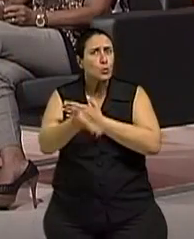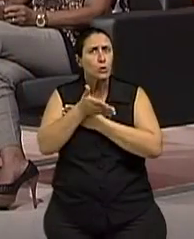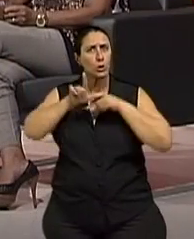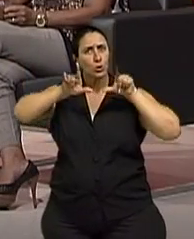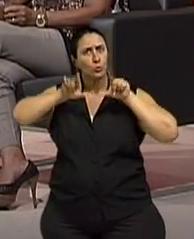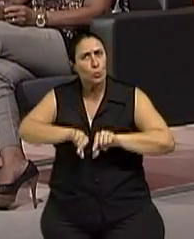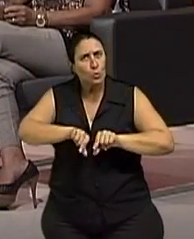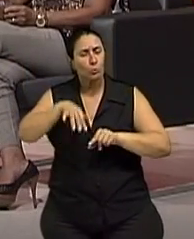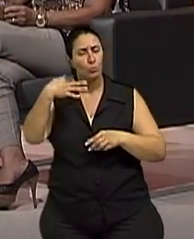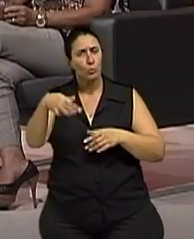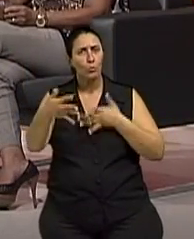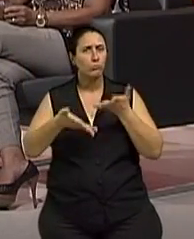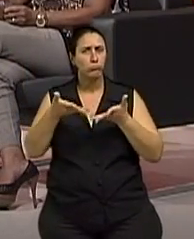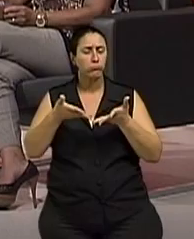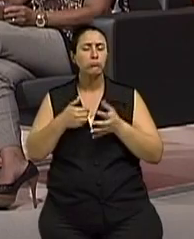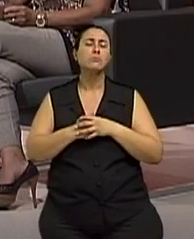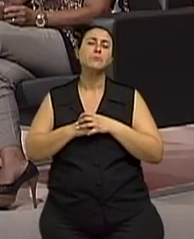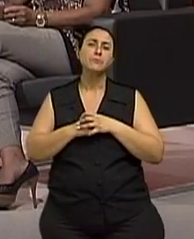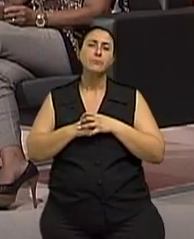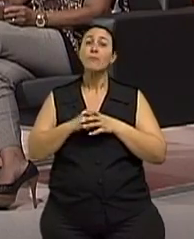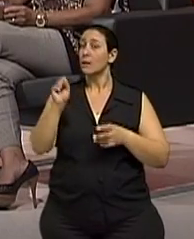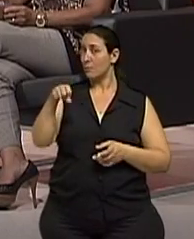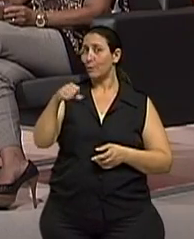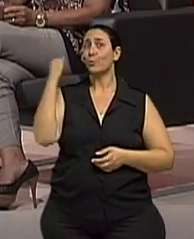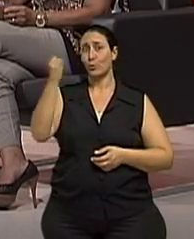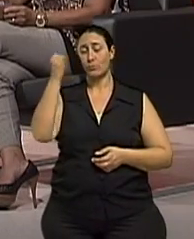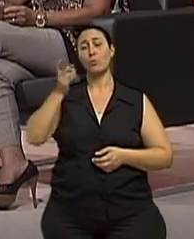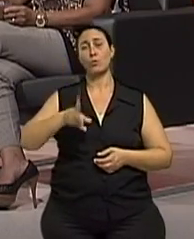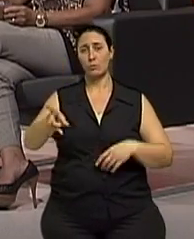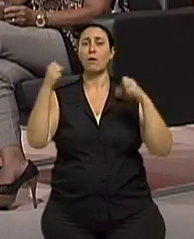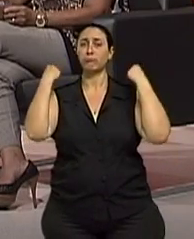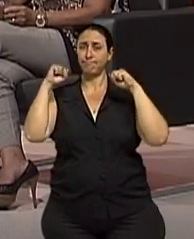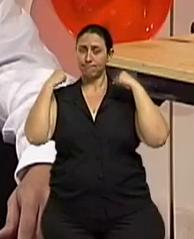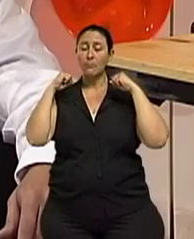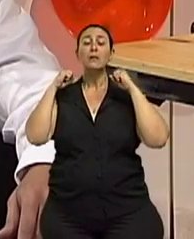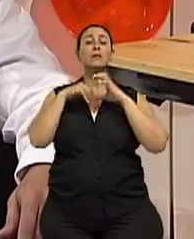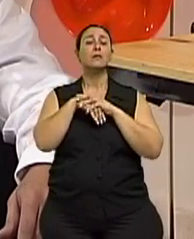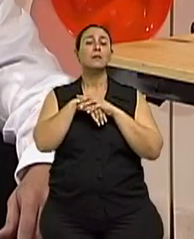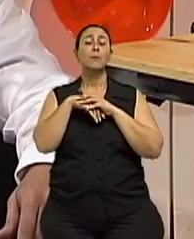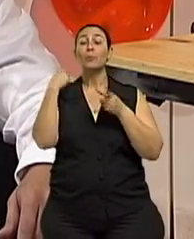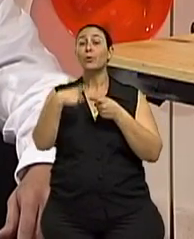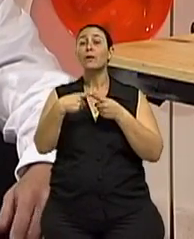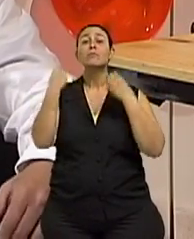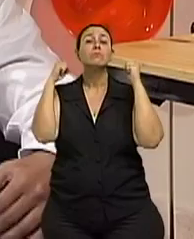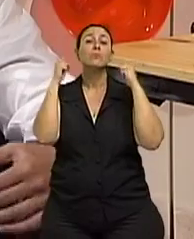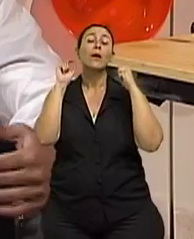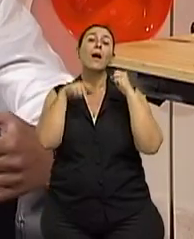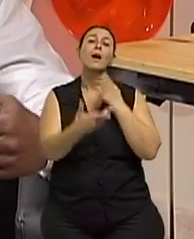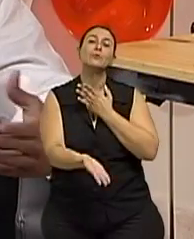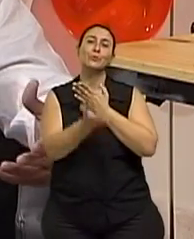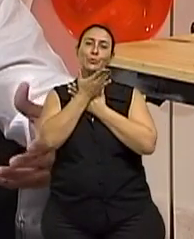para poder continuar fazendo movimento? Sim, é importante ele seguir fazendo atividade física, porque a atividade física vai